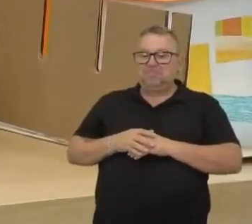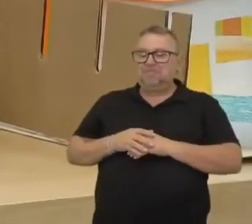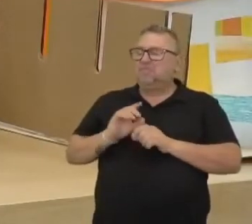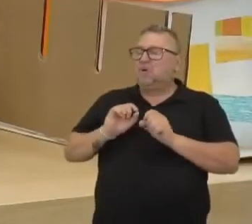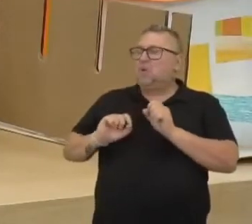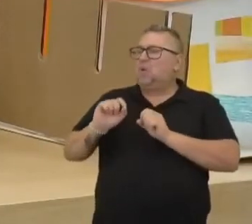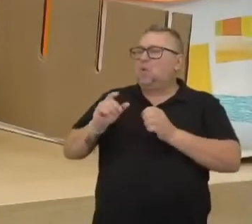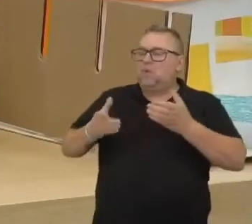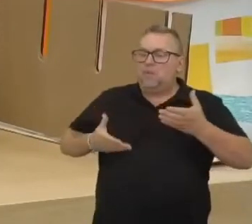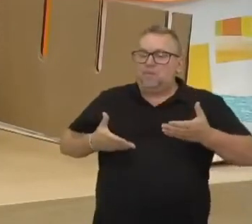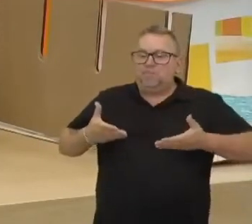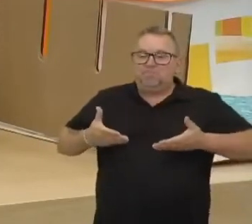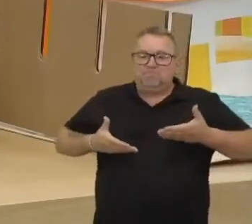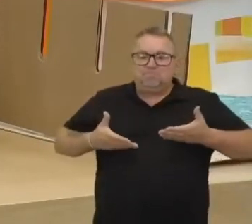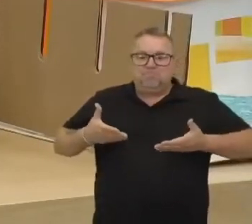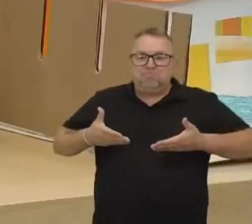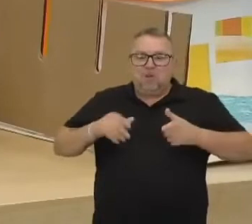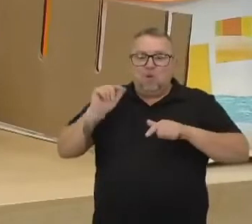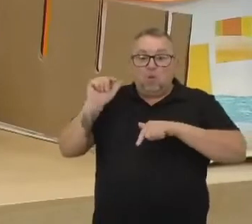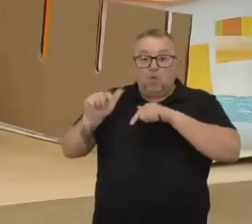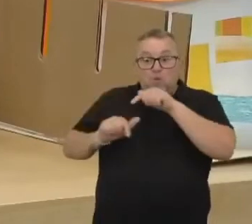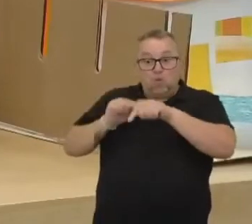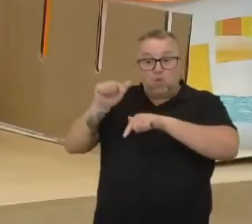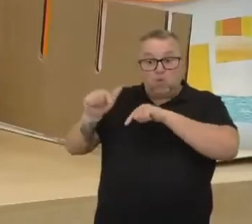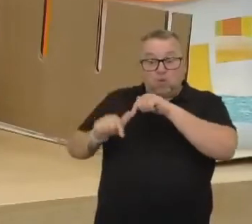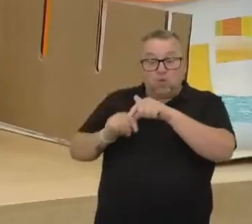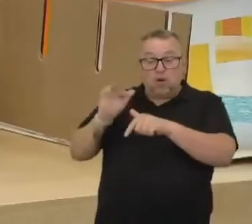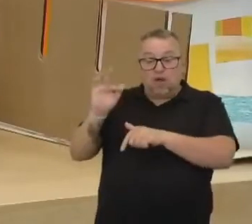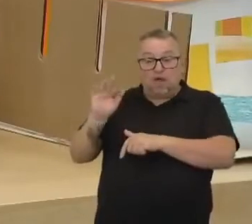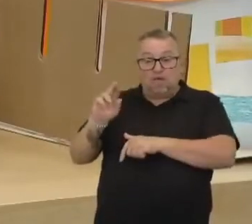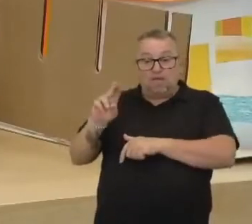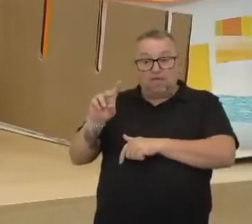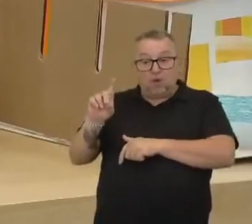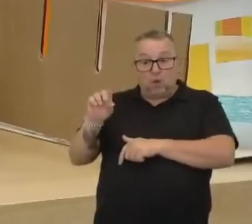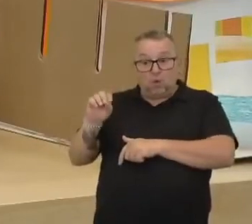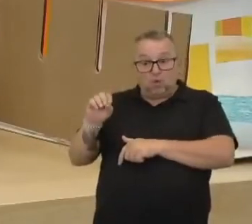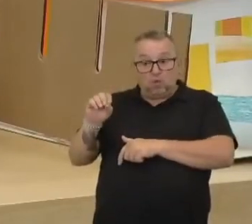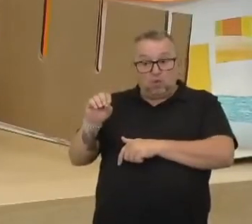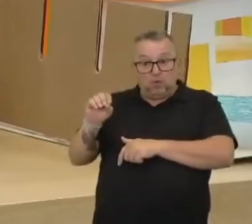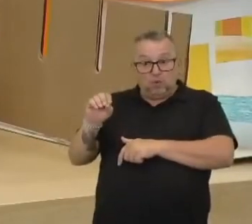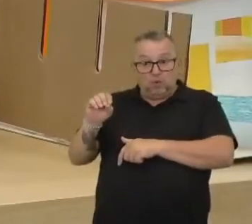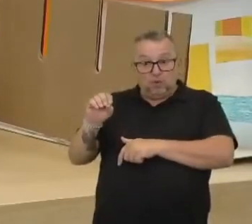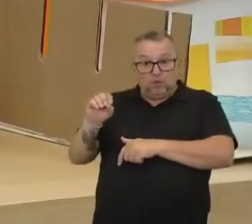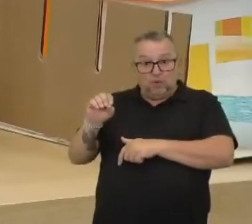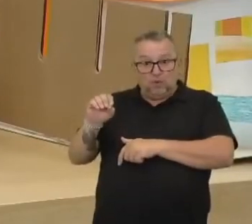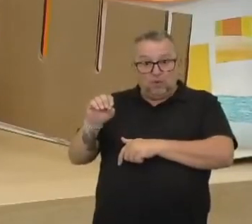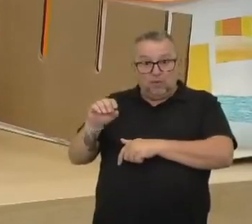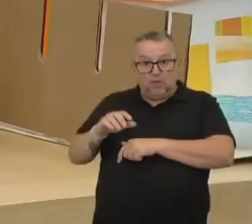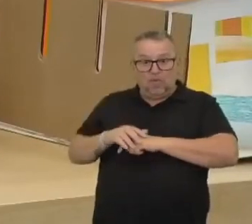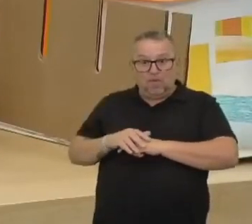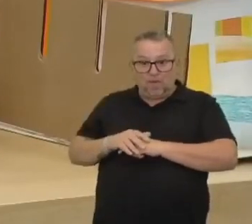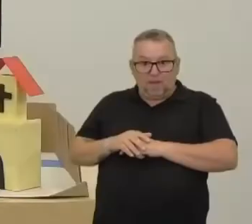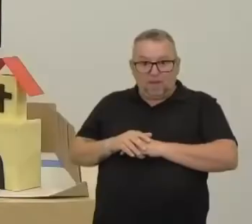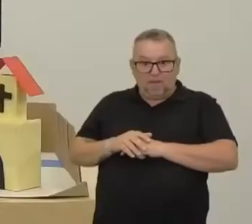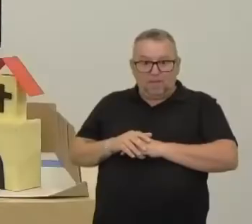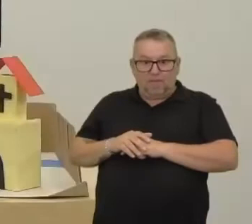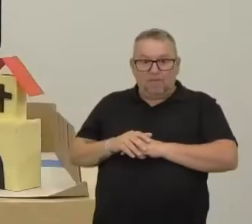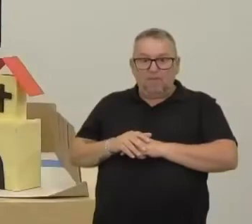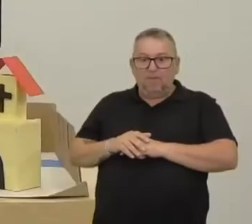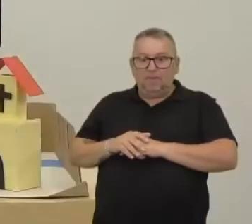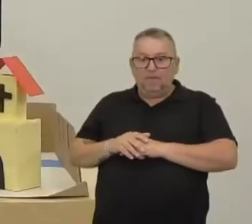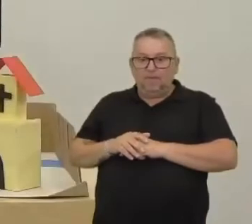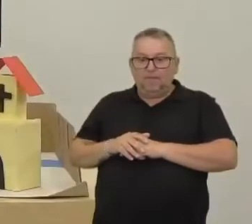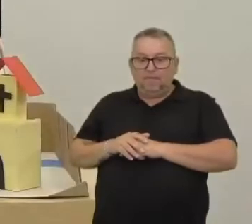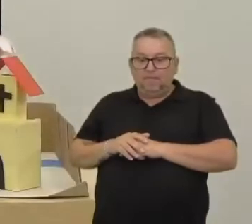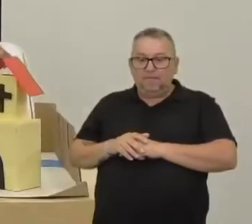são os servos? Eles são os trabalhadores do feudo. E aí, ó, eu vou colocar esses servos, então, aqui no feudo. Eles são